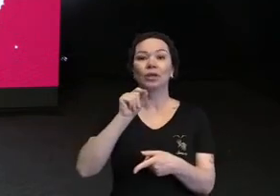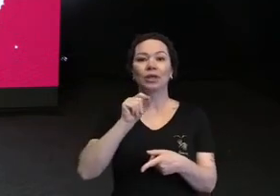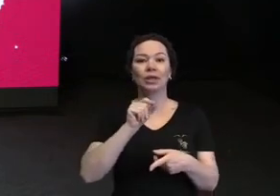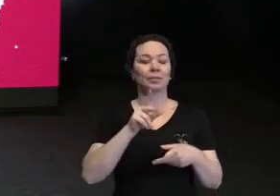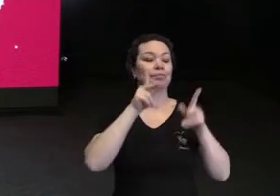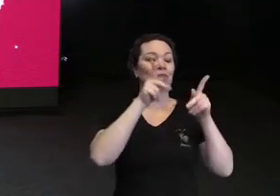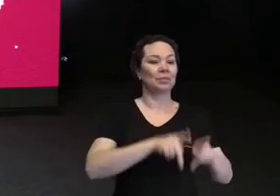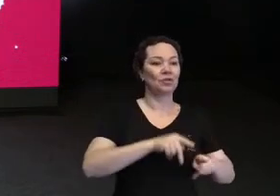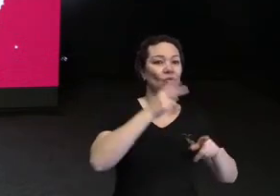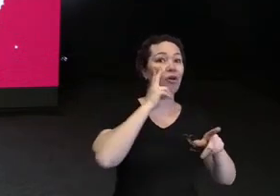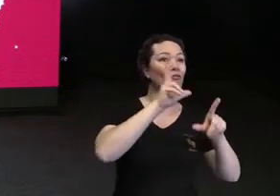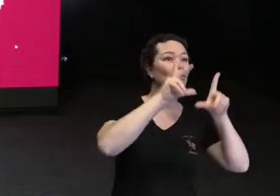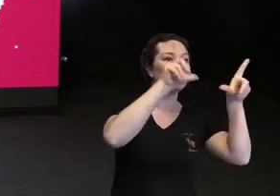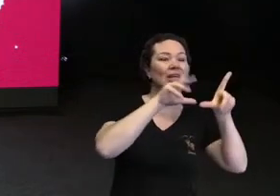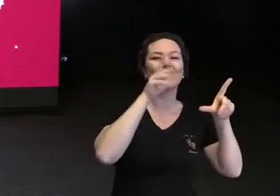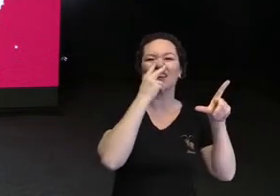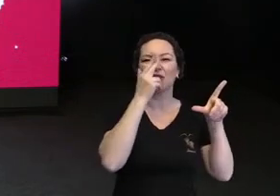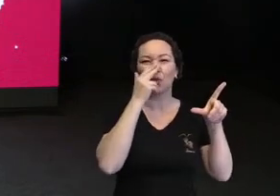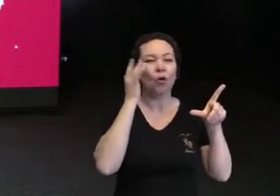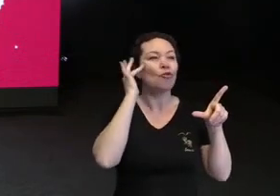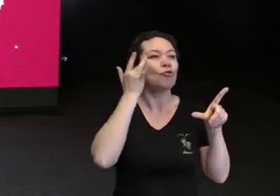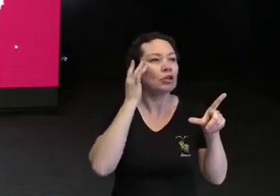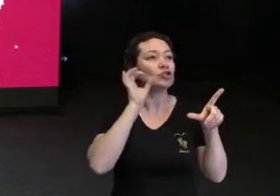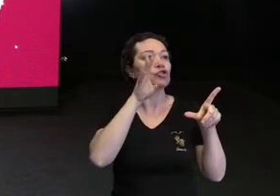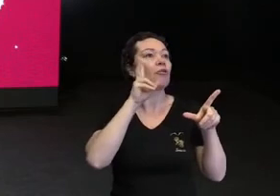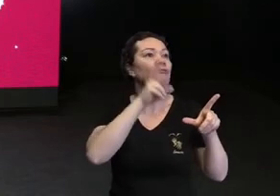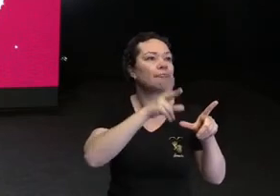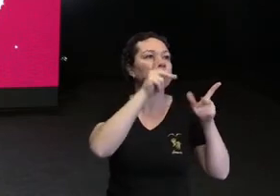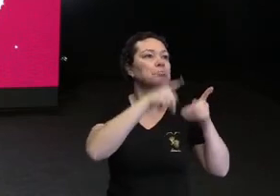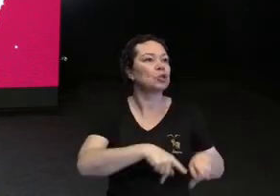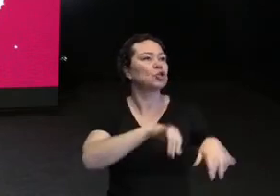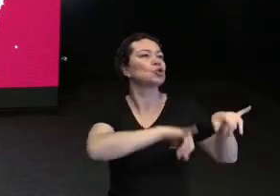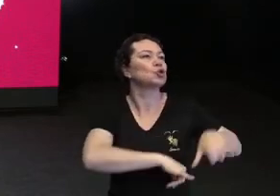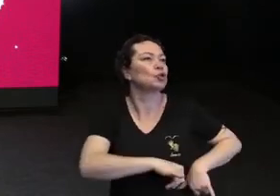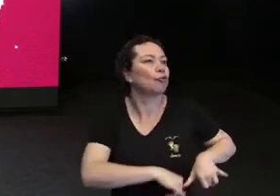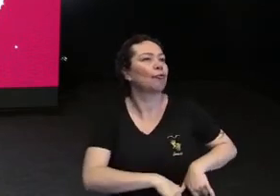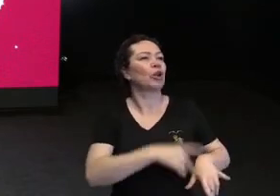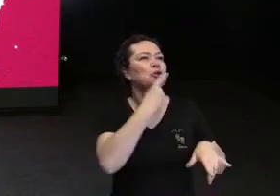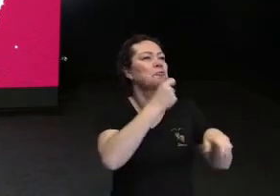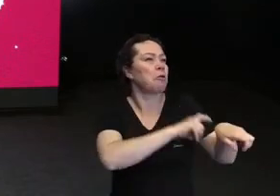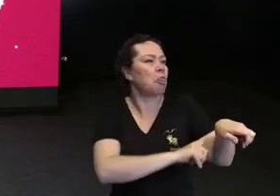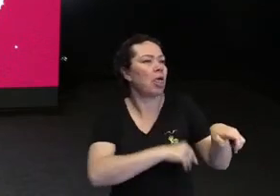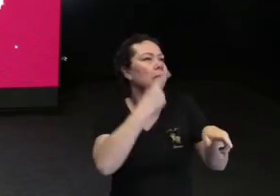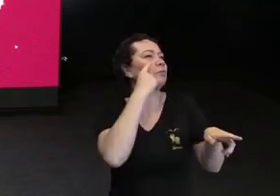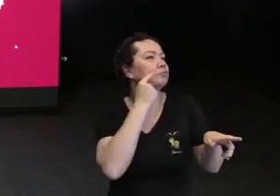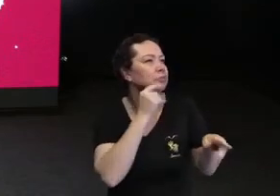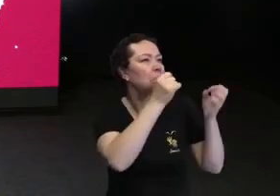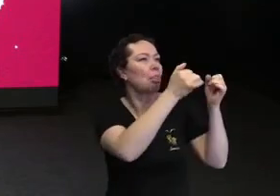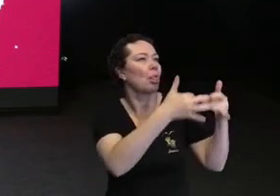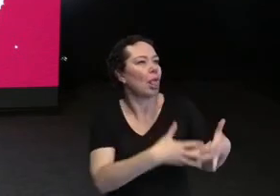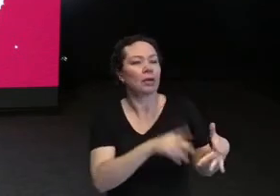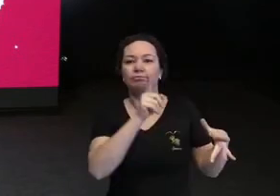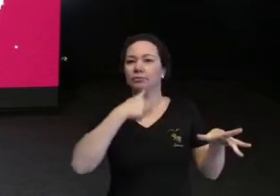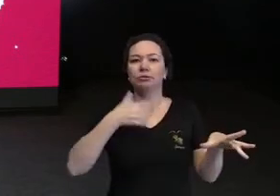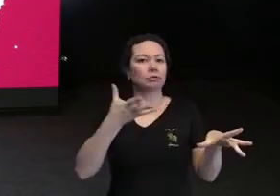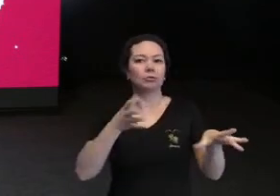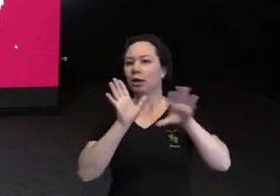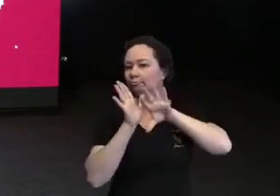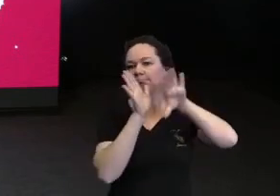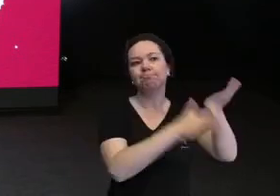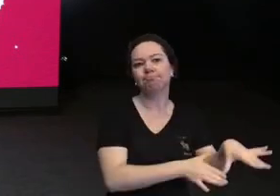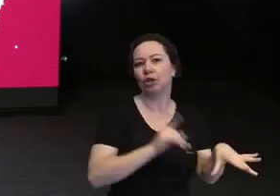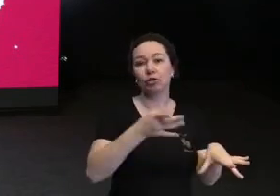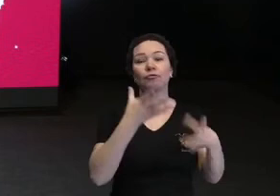as pessoas têm um olhar viciado em só mostrar a gente sangrando, a gente sofrendo e a gente chorando. E eu decidi que eu não ia